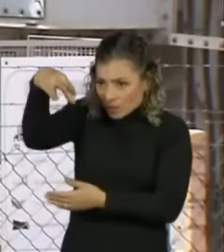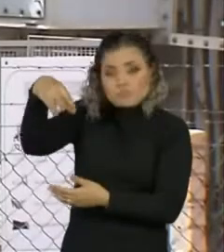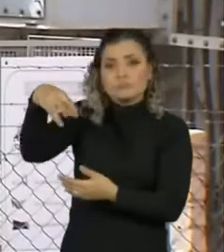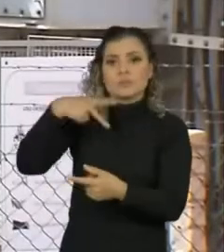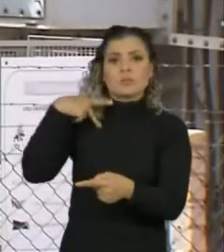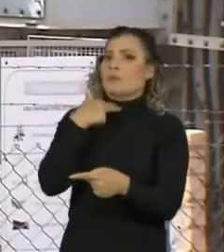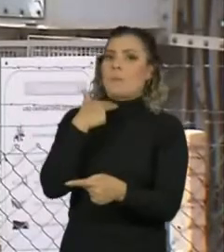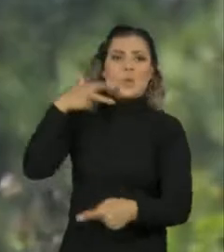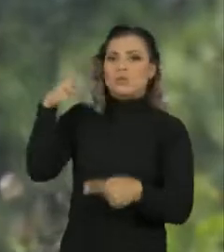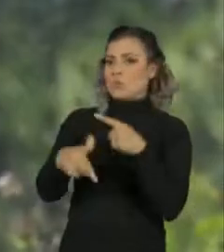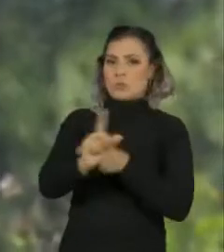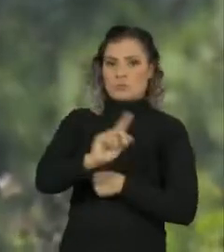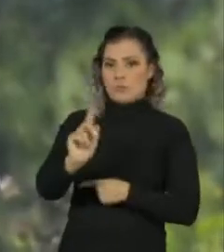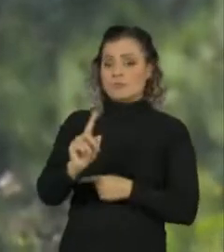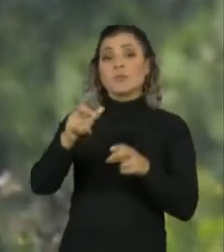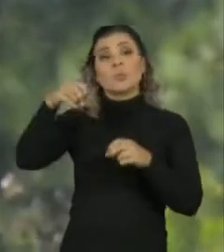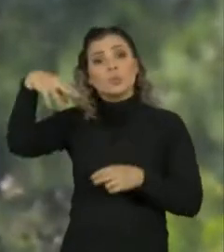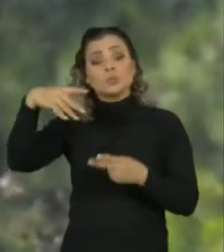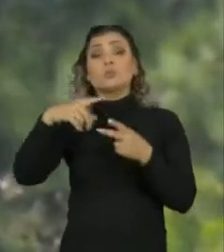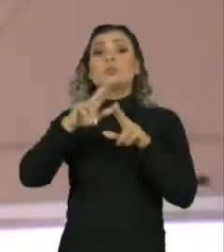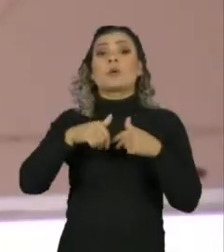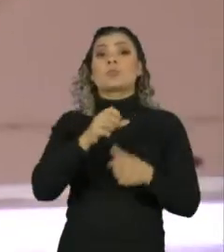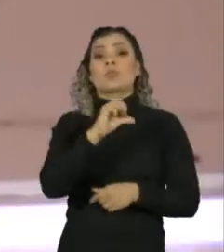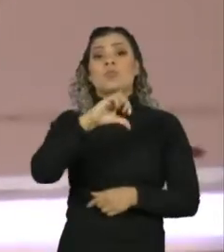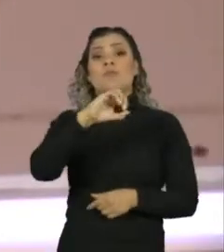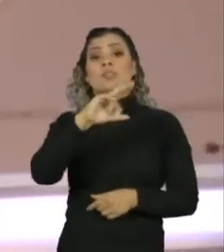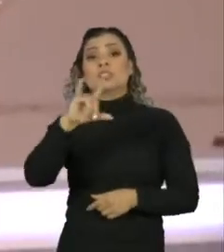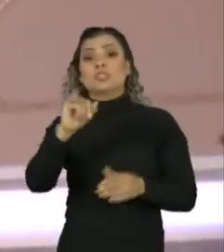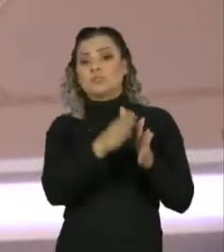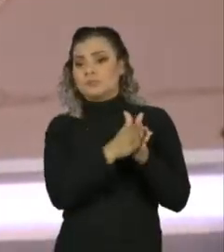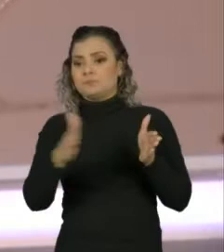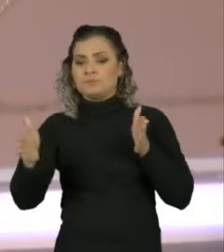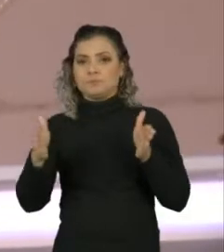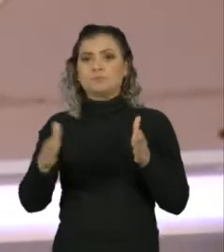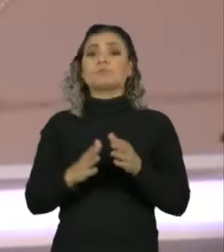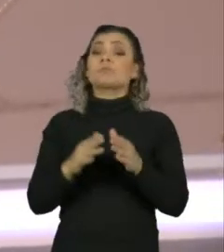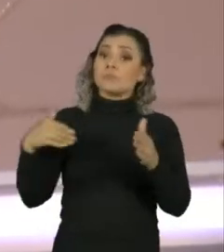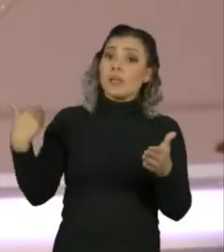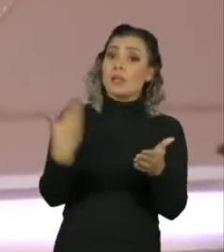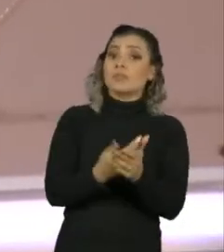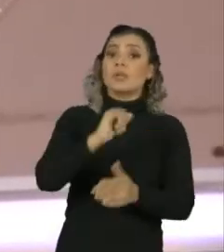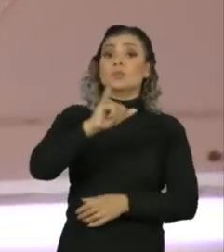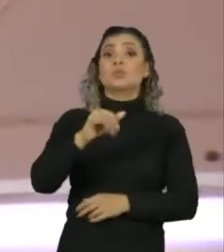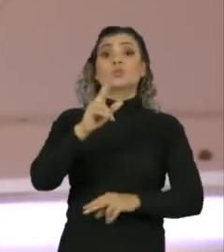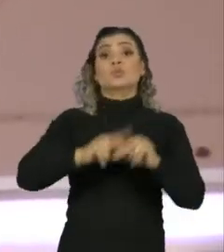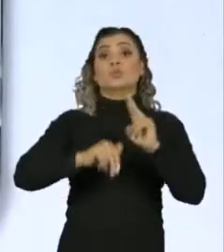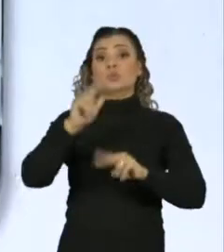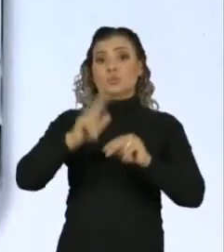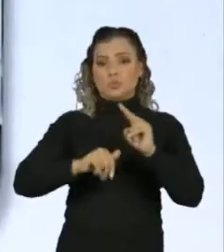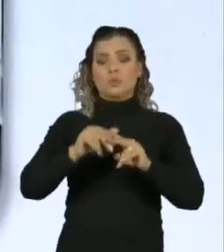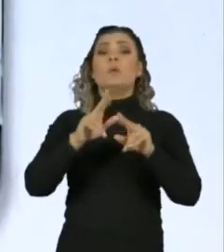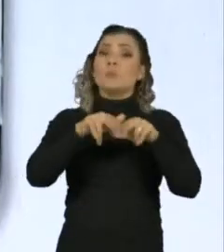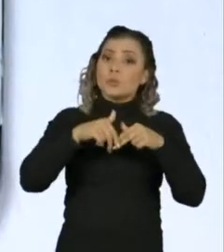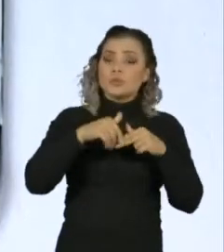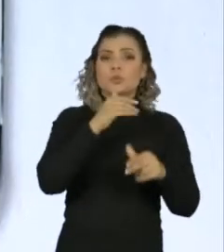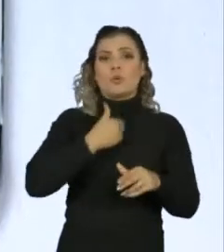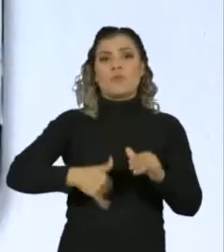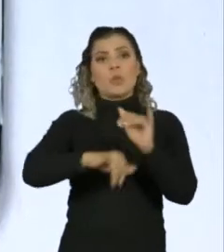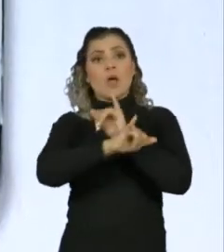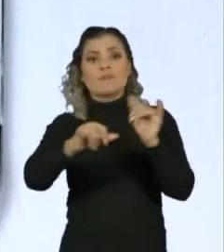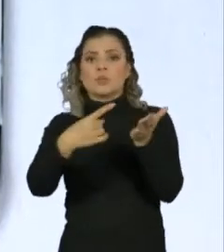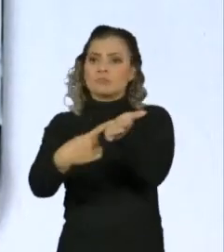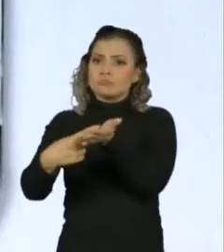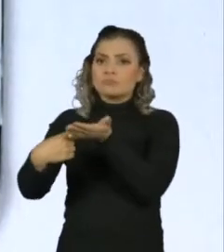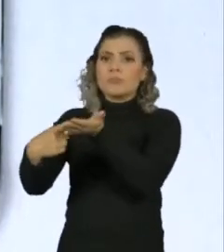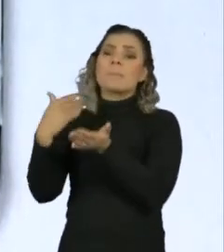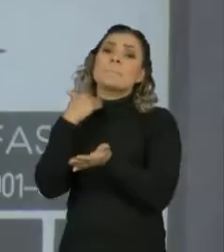pagamento das contas de luz por 90 dias, ou seja, até o fim de junho. Justamente por isso, o governo já negocia